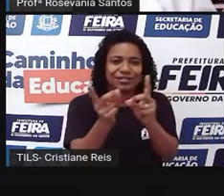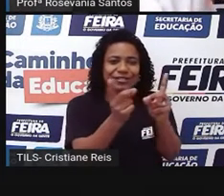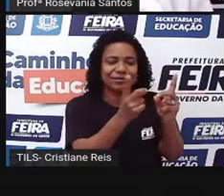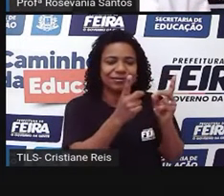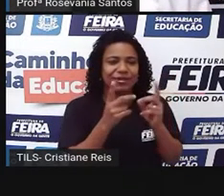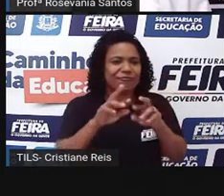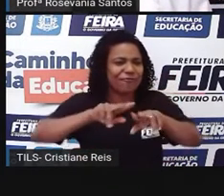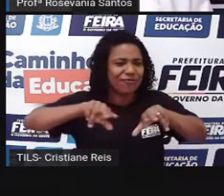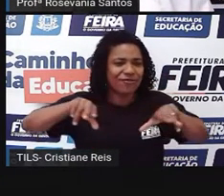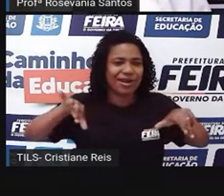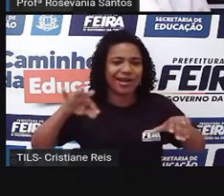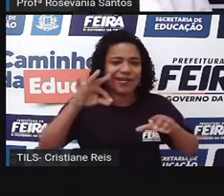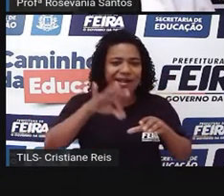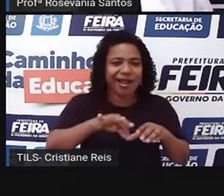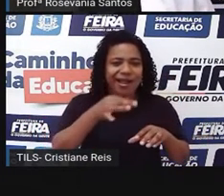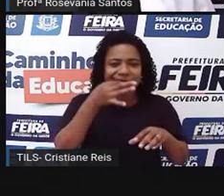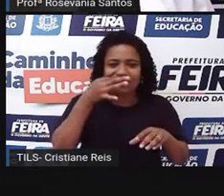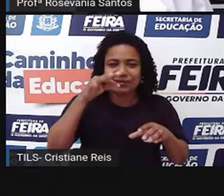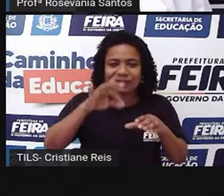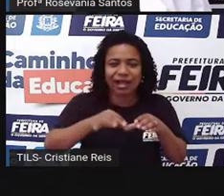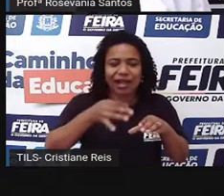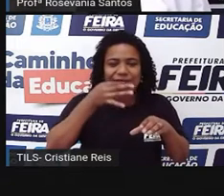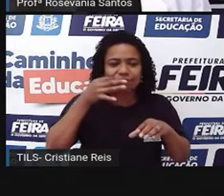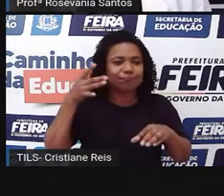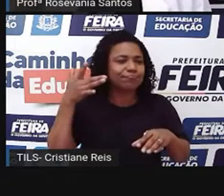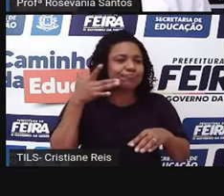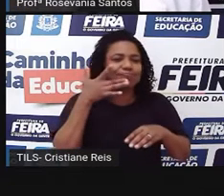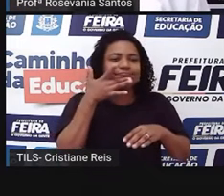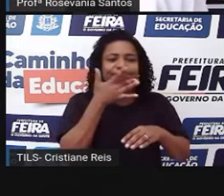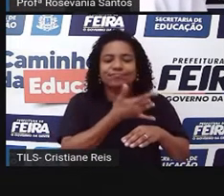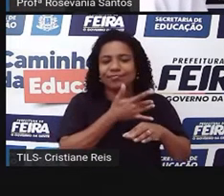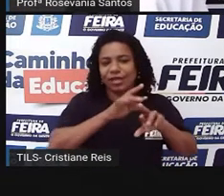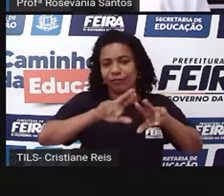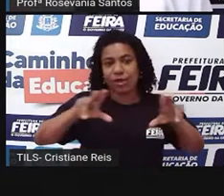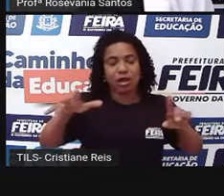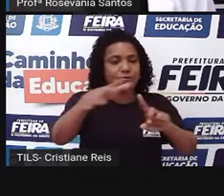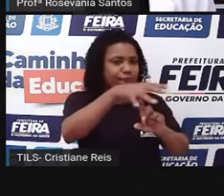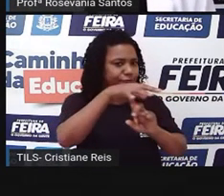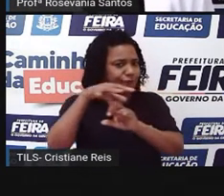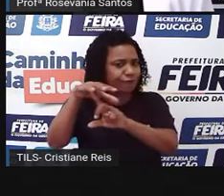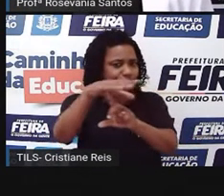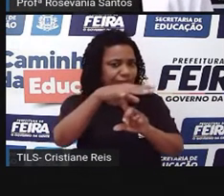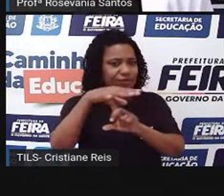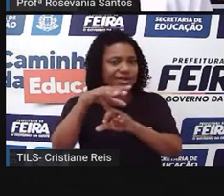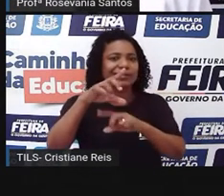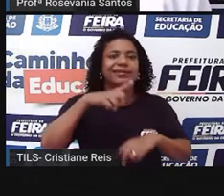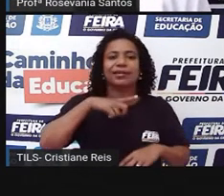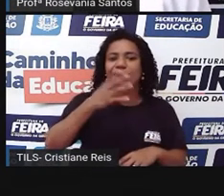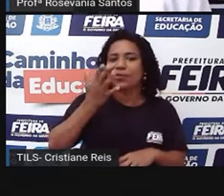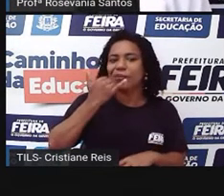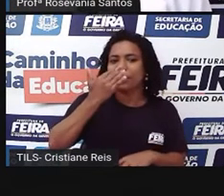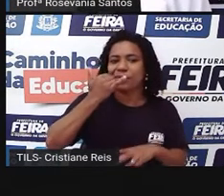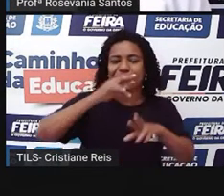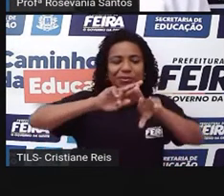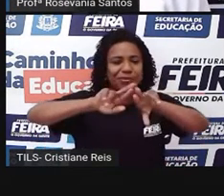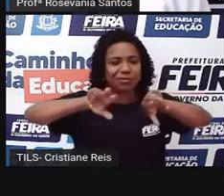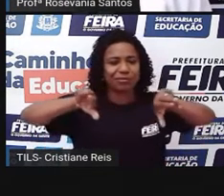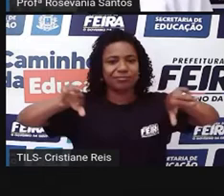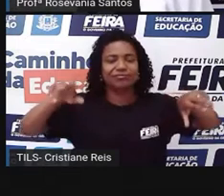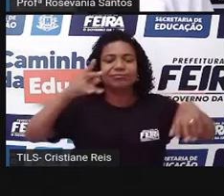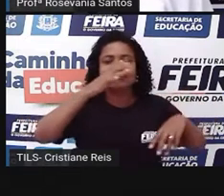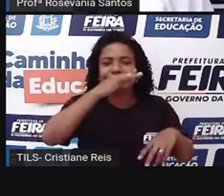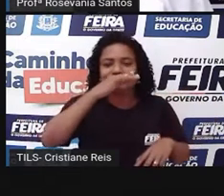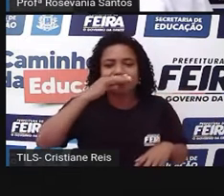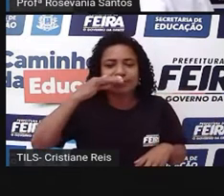aqueles petiscos, né, que a gente experimenta. Então, a depender da feira, né, que você for, você já sente logo aquele cheirinho, vai dando